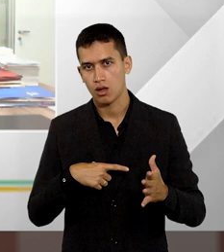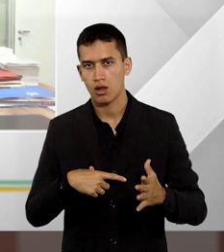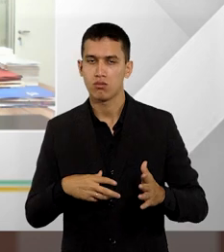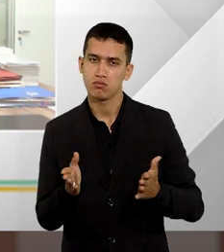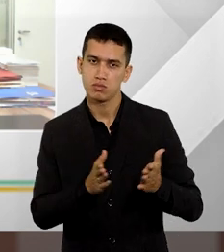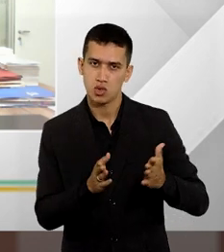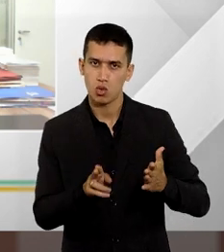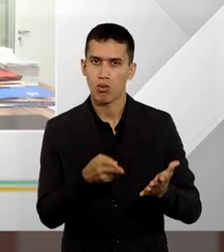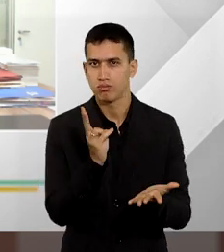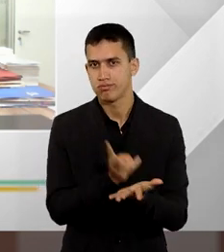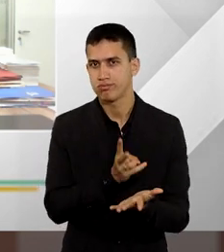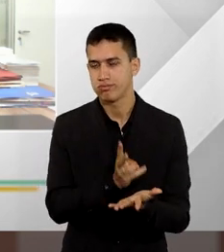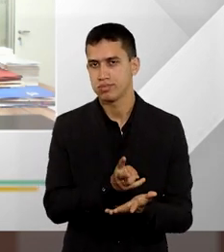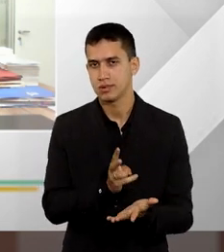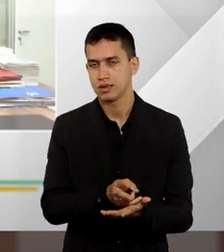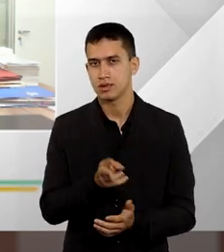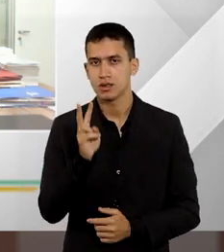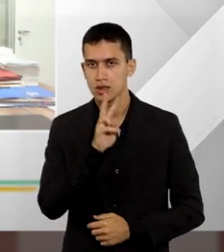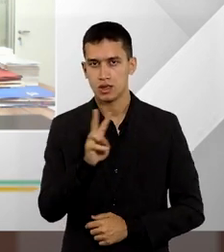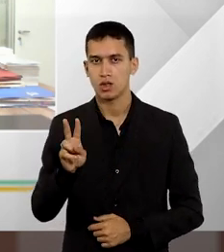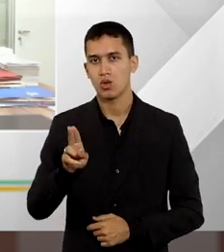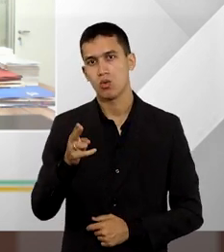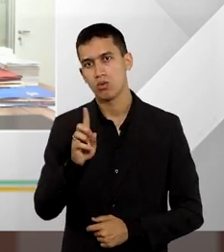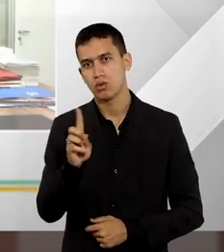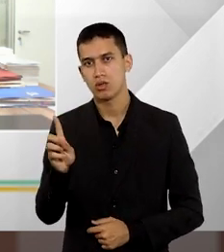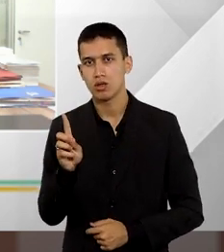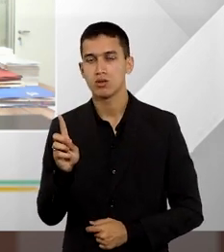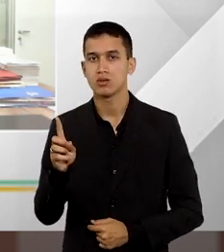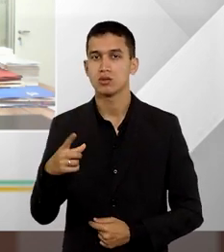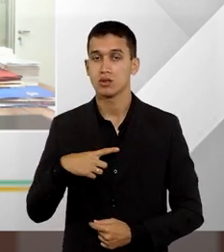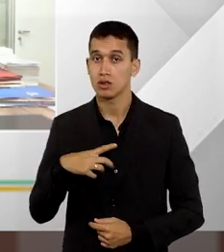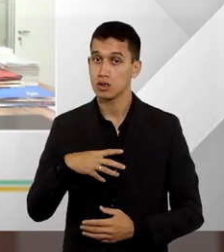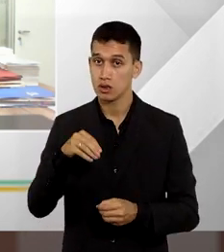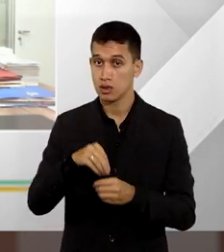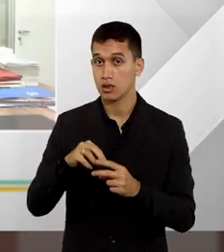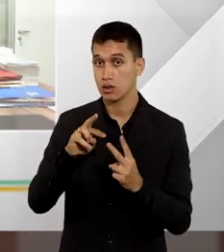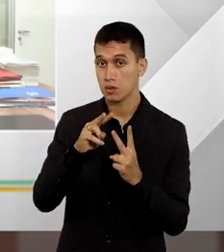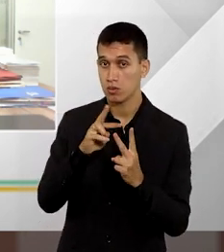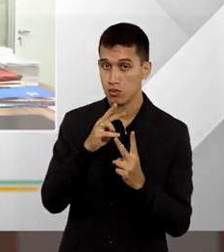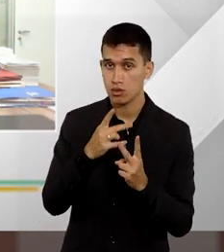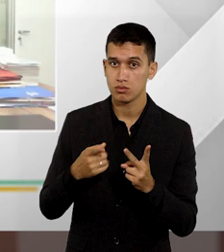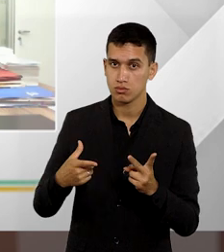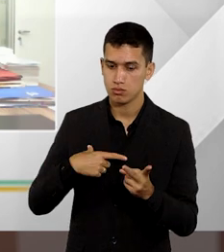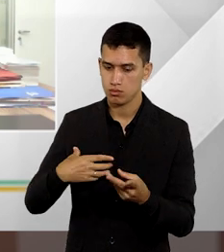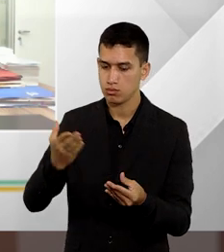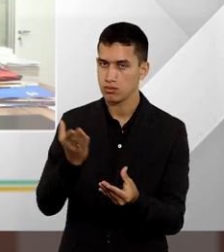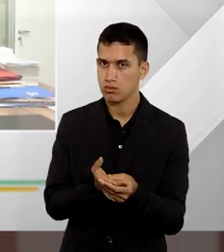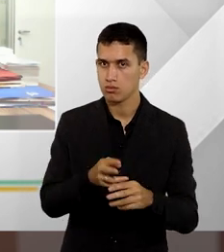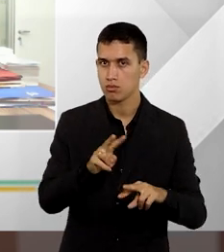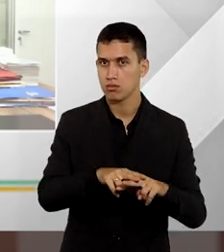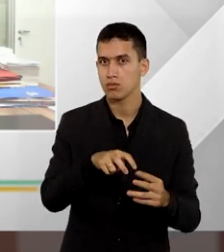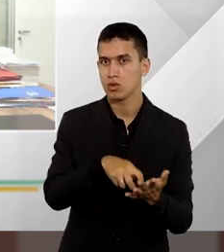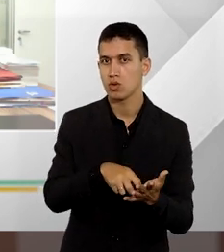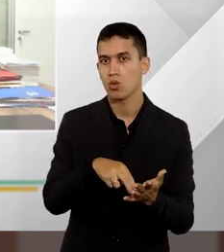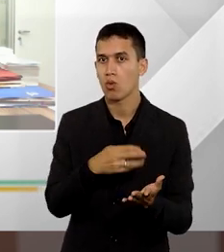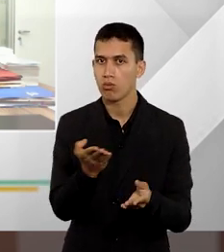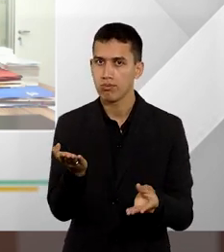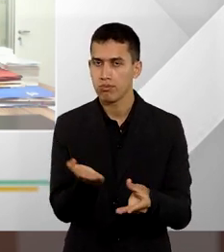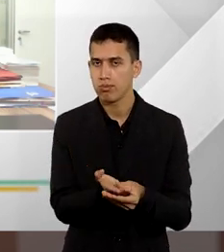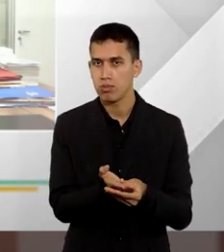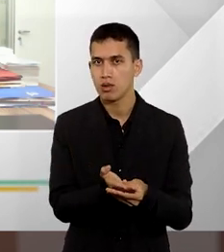definitivo, enfim, e na execução resistida ou não cumulativamente. Na hipótese de cumprimento de sentença ou da execução,